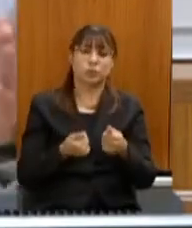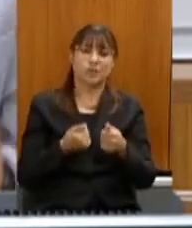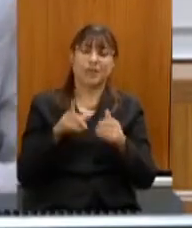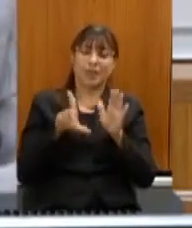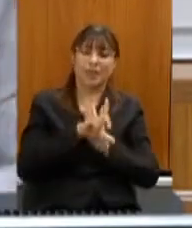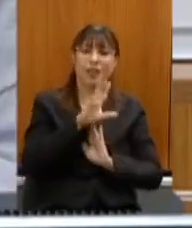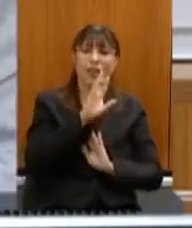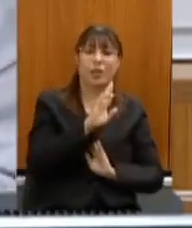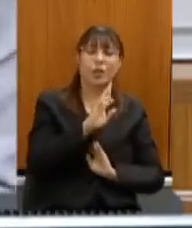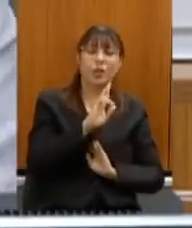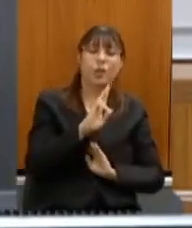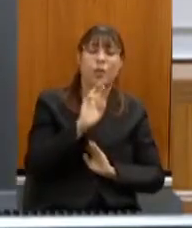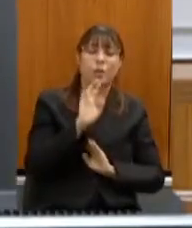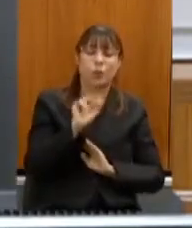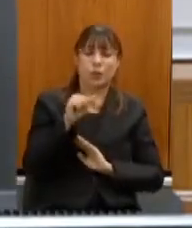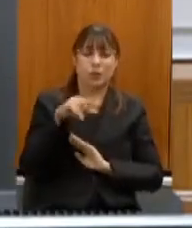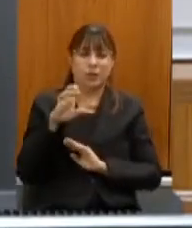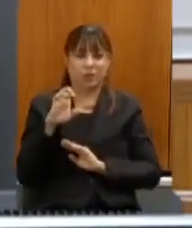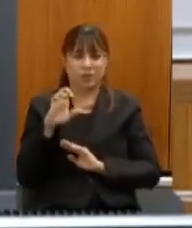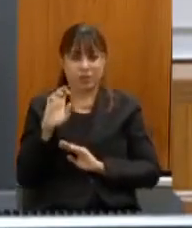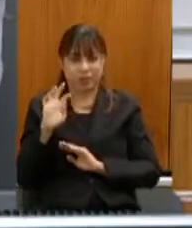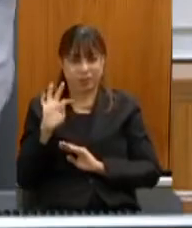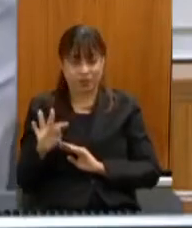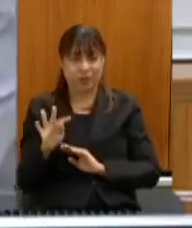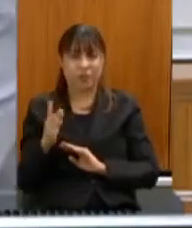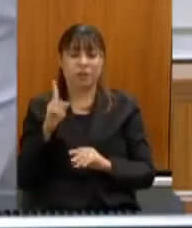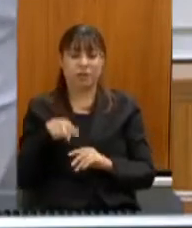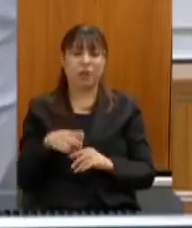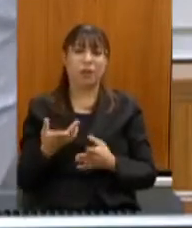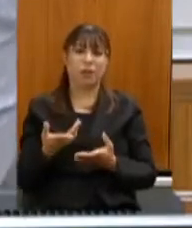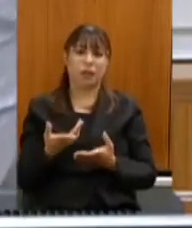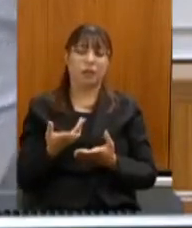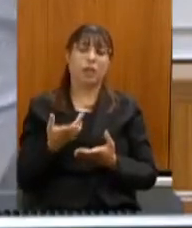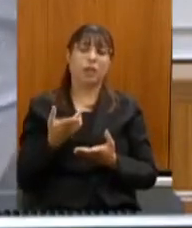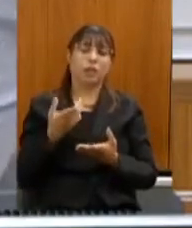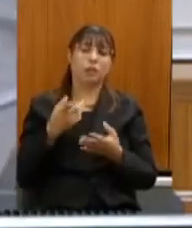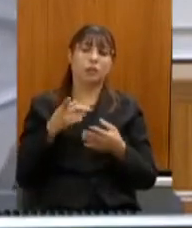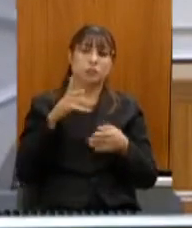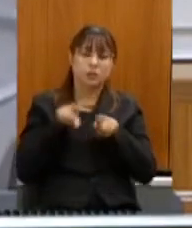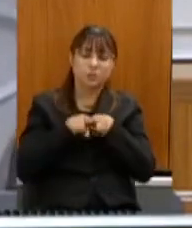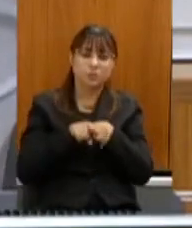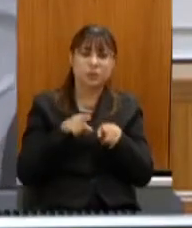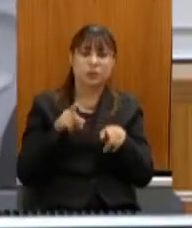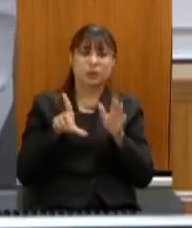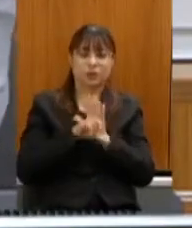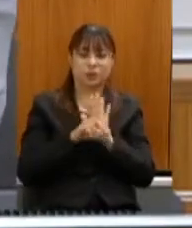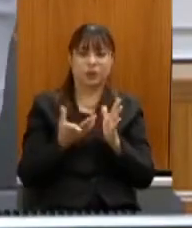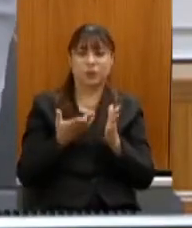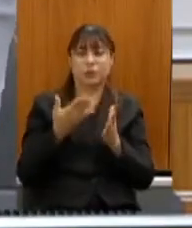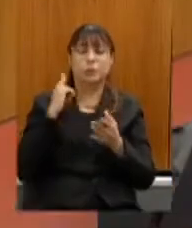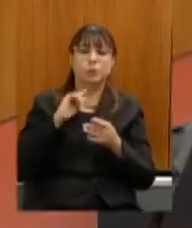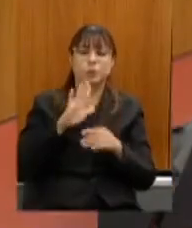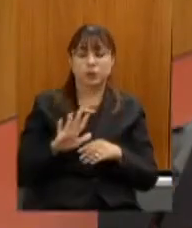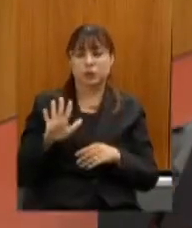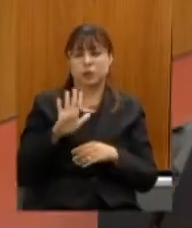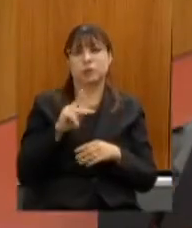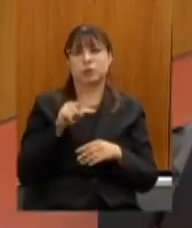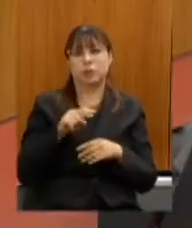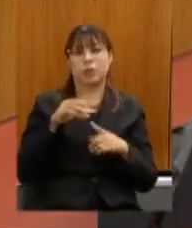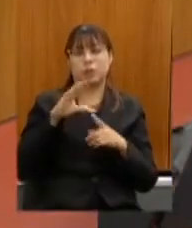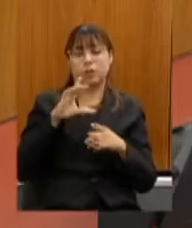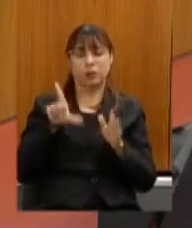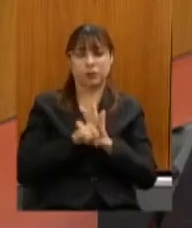da lei Rouanet fica localizada entre Rio, São Paulo e Minas Gerais então isso é uma lei ineficaz obrigado